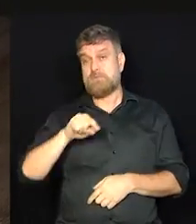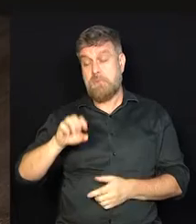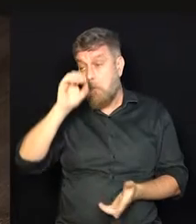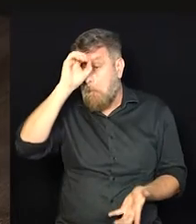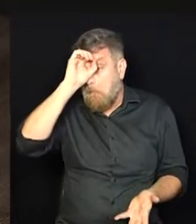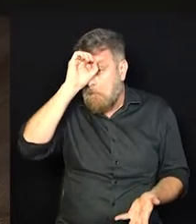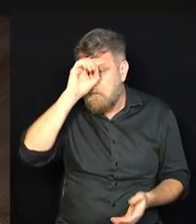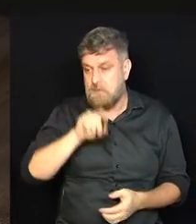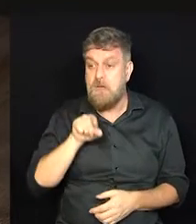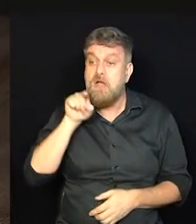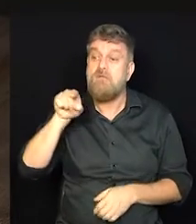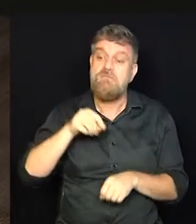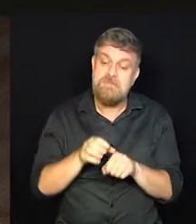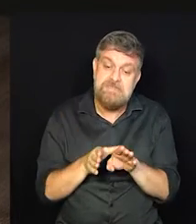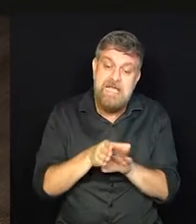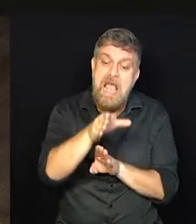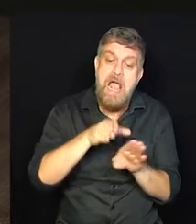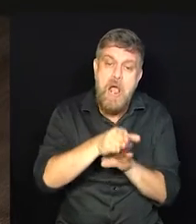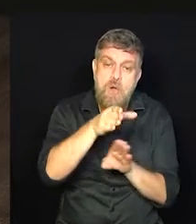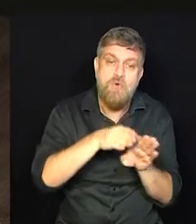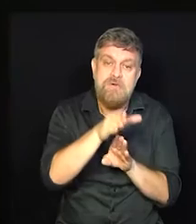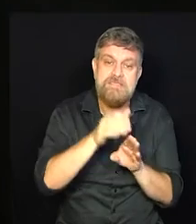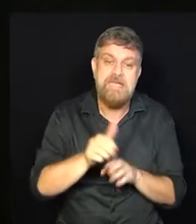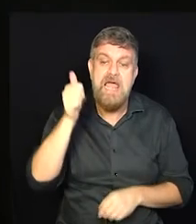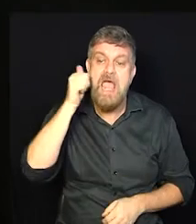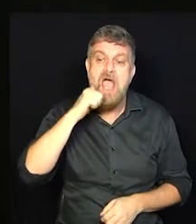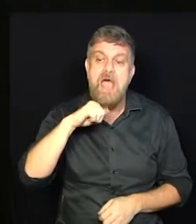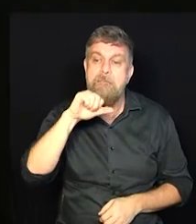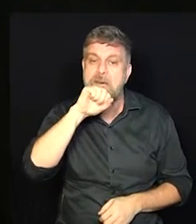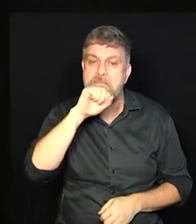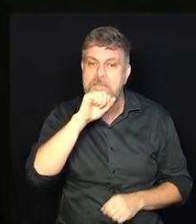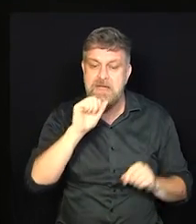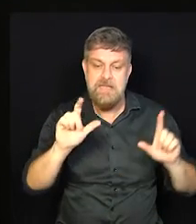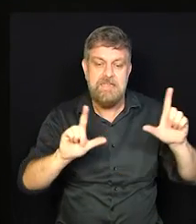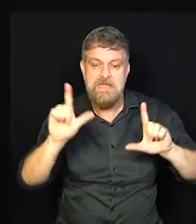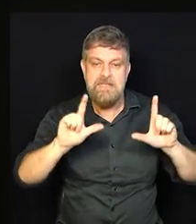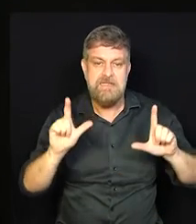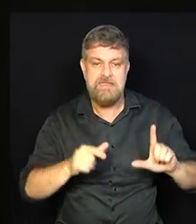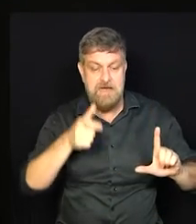torno disso. O que você diria para essa mulher que está assistindo a gente agora?